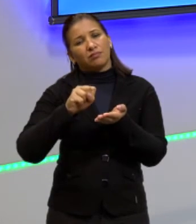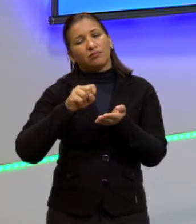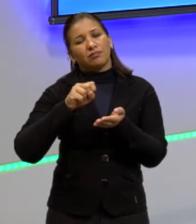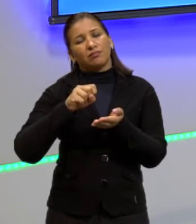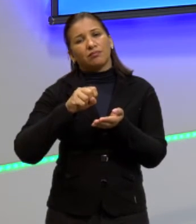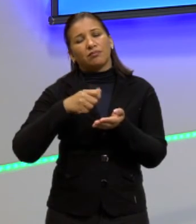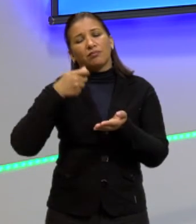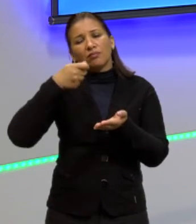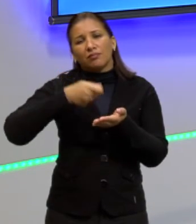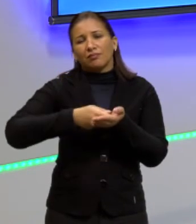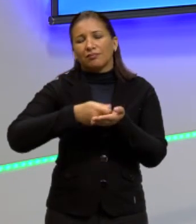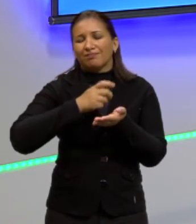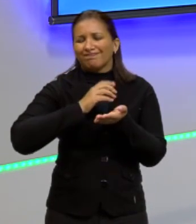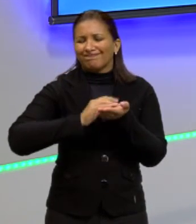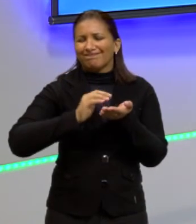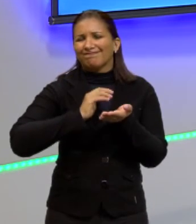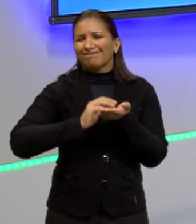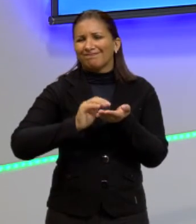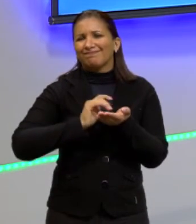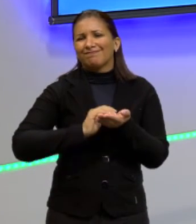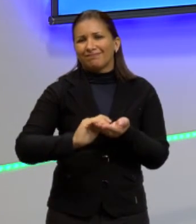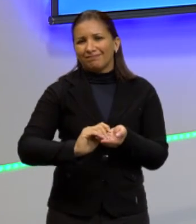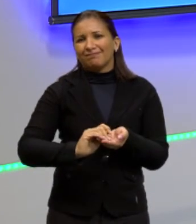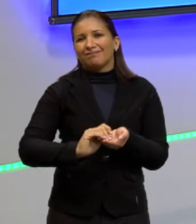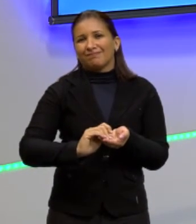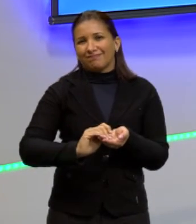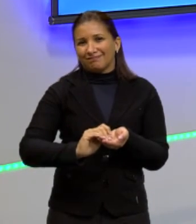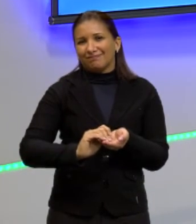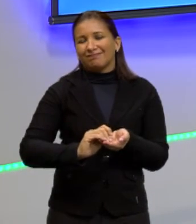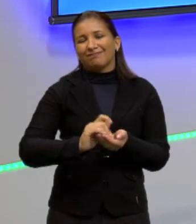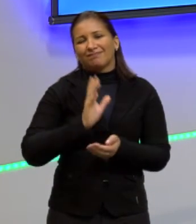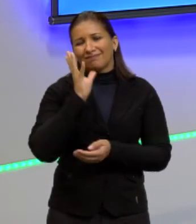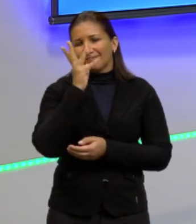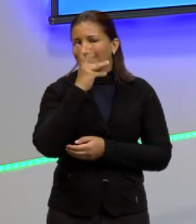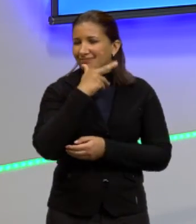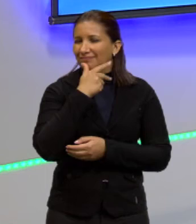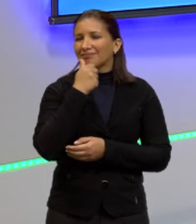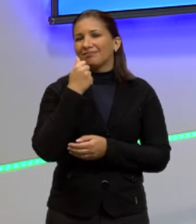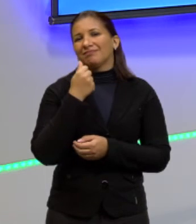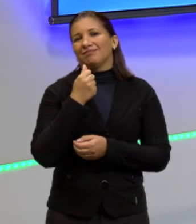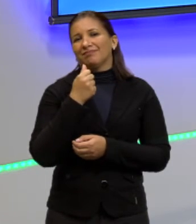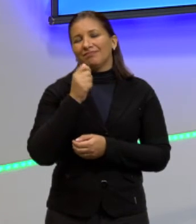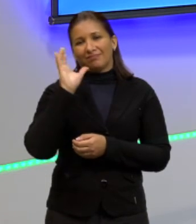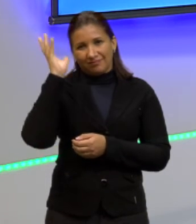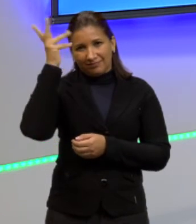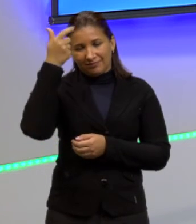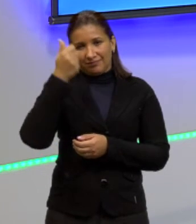muito cálculo certo? é uma questão bastante demorada para nós resolvermos